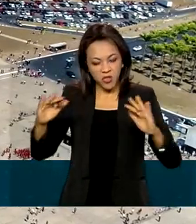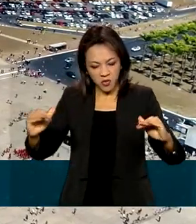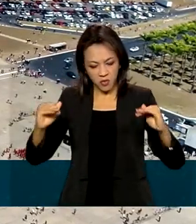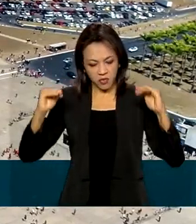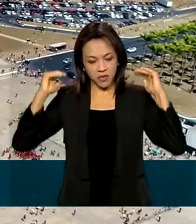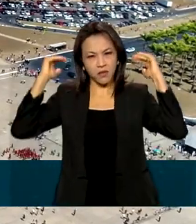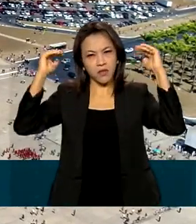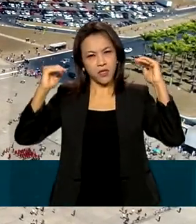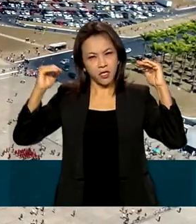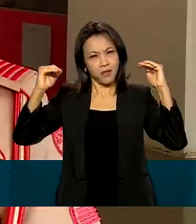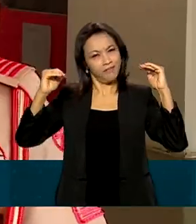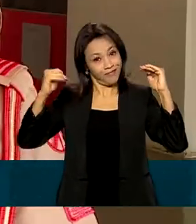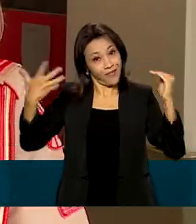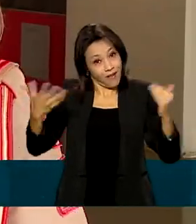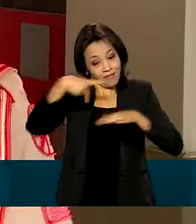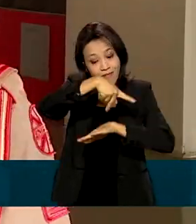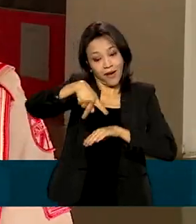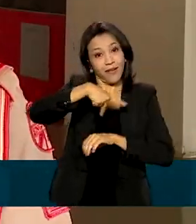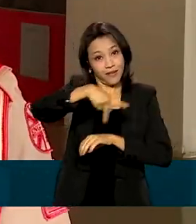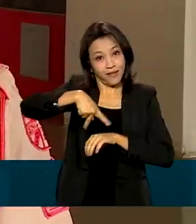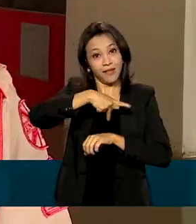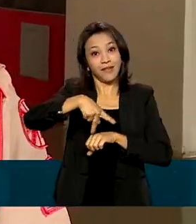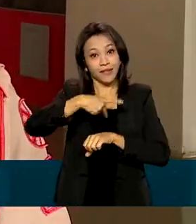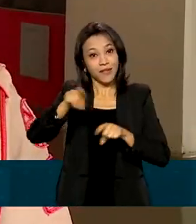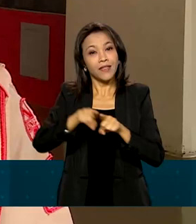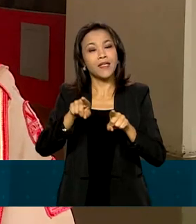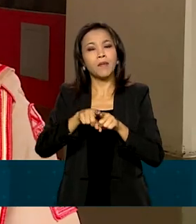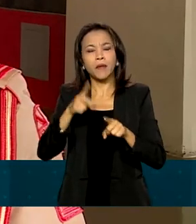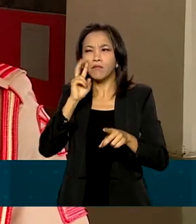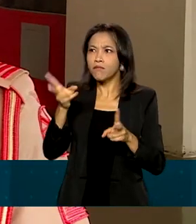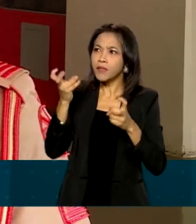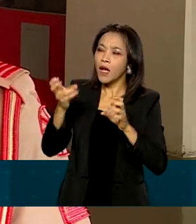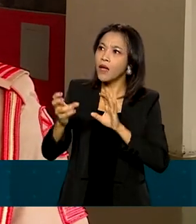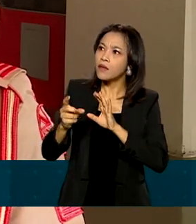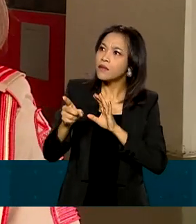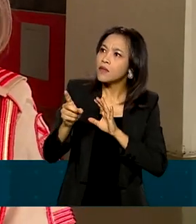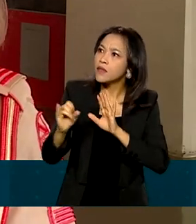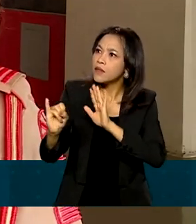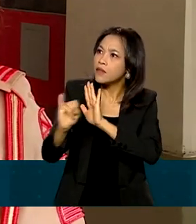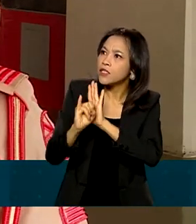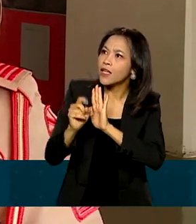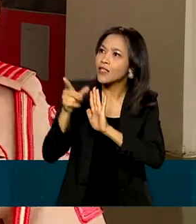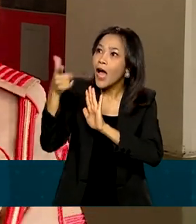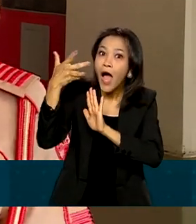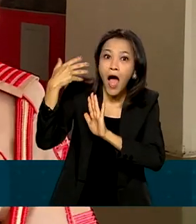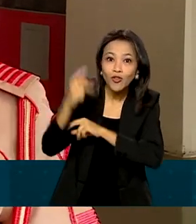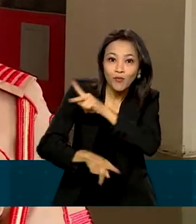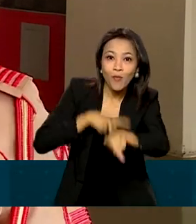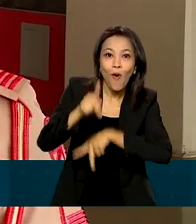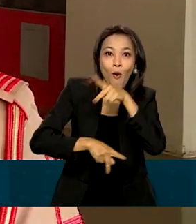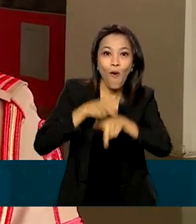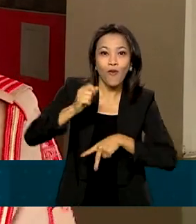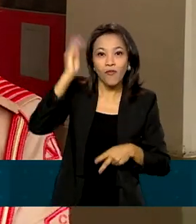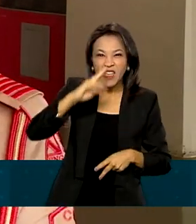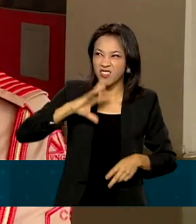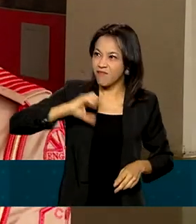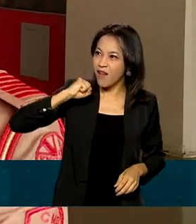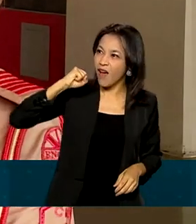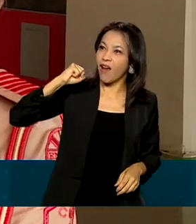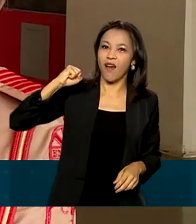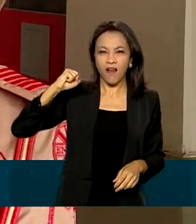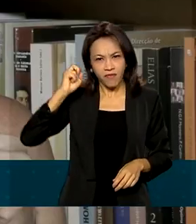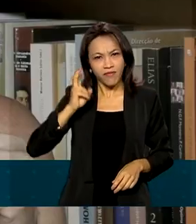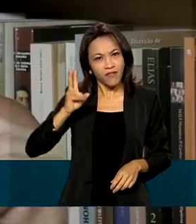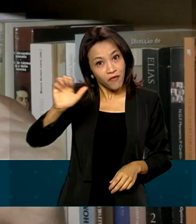do Brasil enquanto país e permitir a identificação dos brasileiros, da brava gente brasileira, mesmo